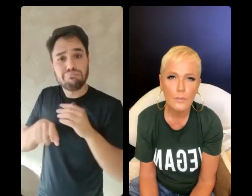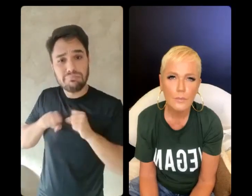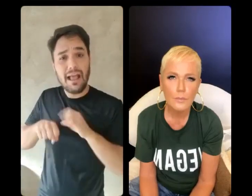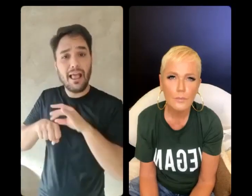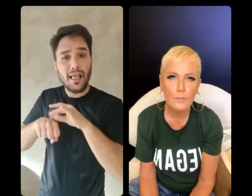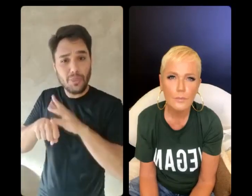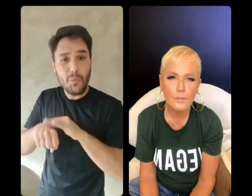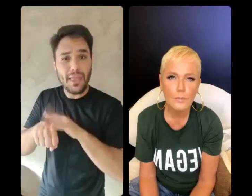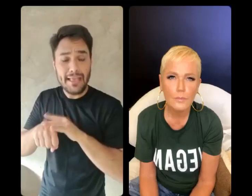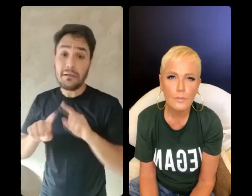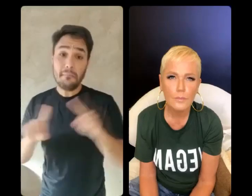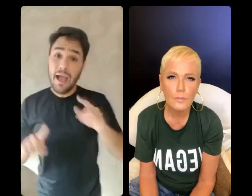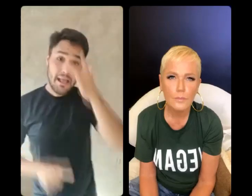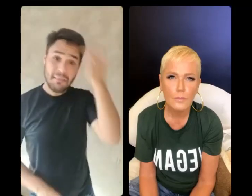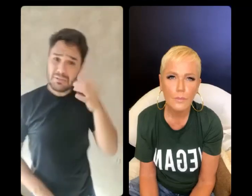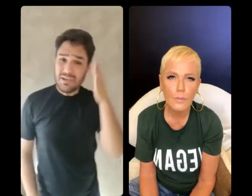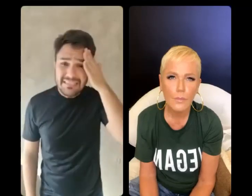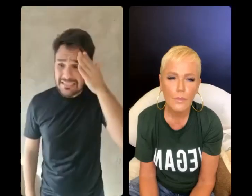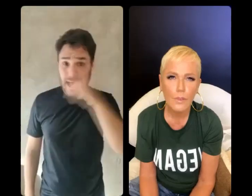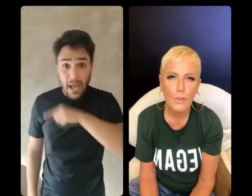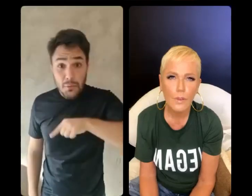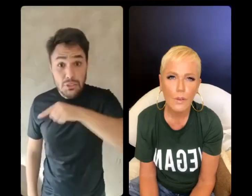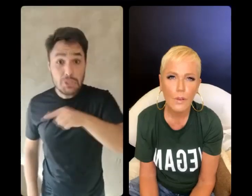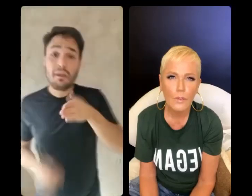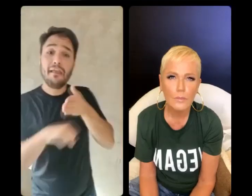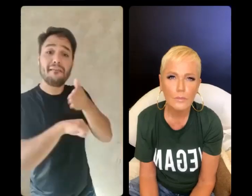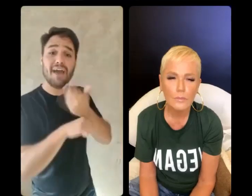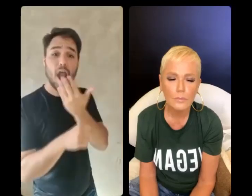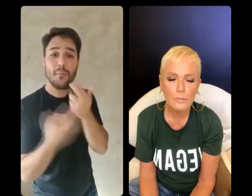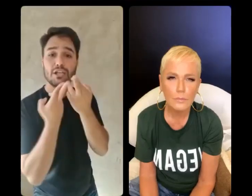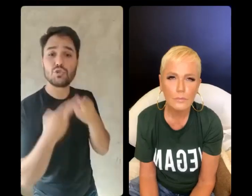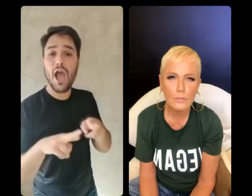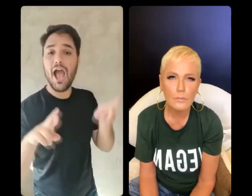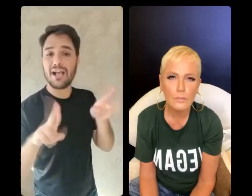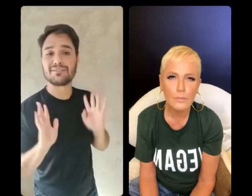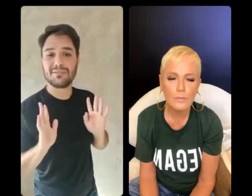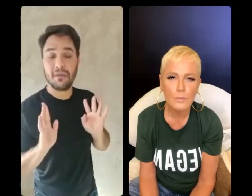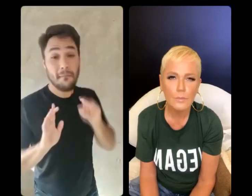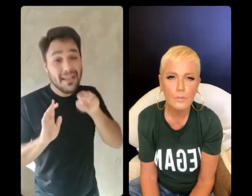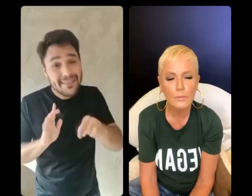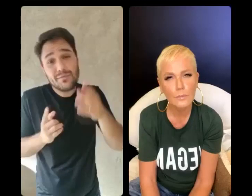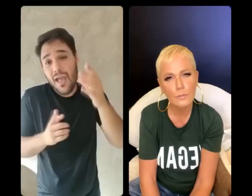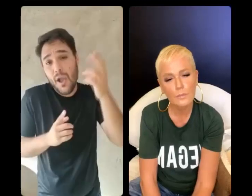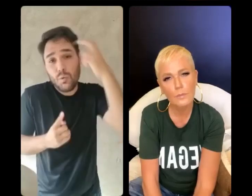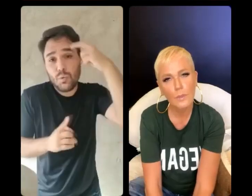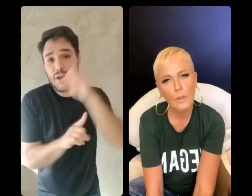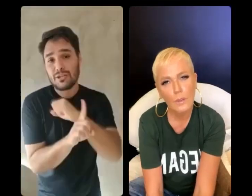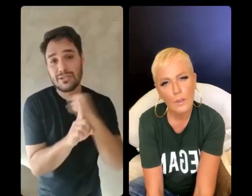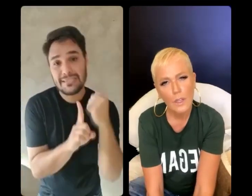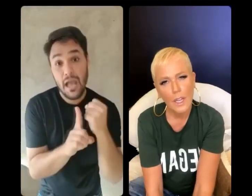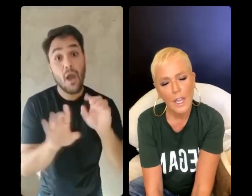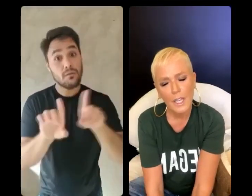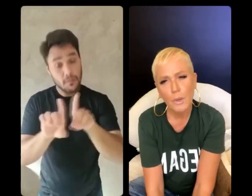galera no churrascão, você fala, caramba, por que será? Então, tem esse aspecto social e tem também a força da pecuária, força do